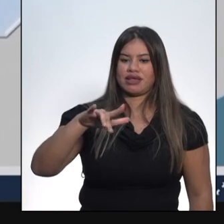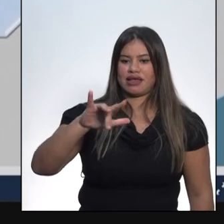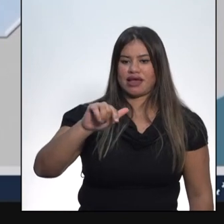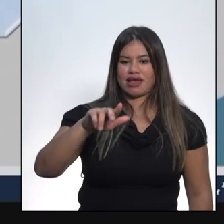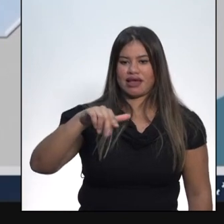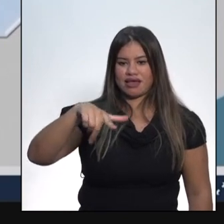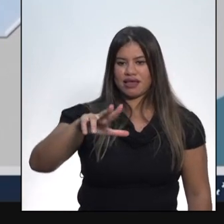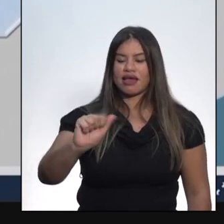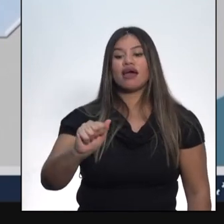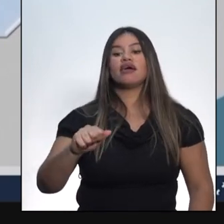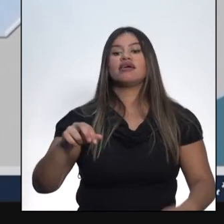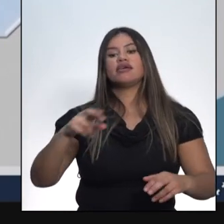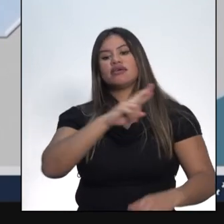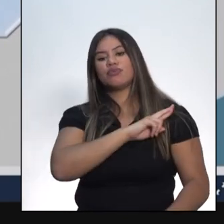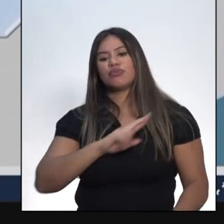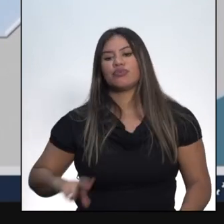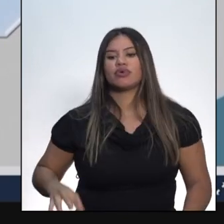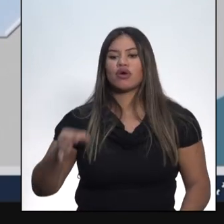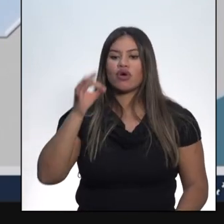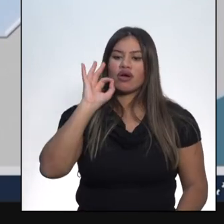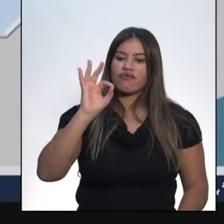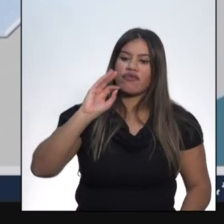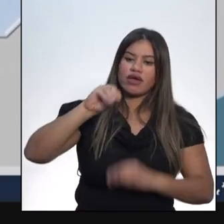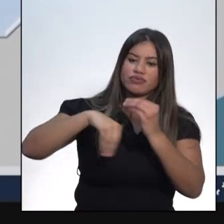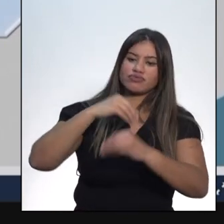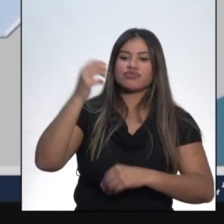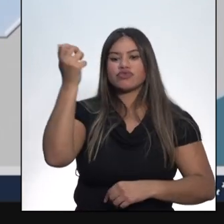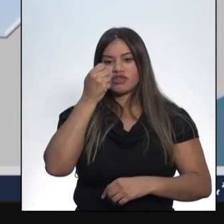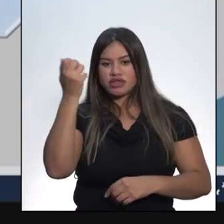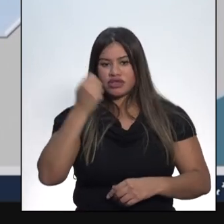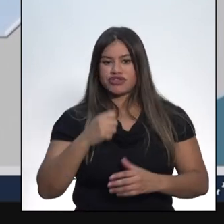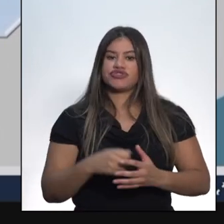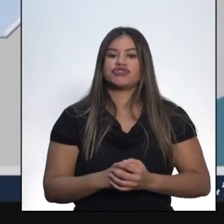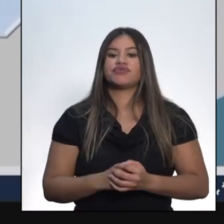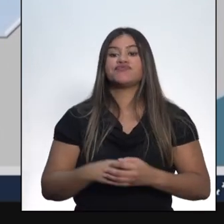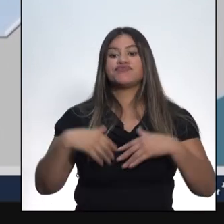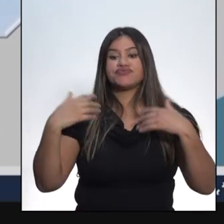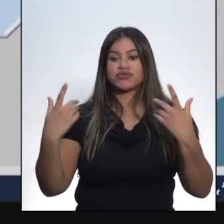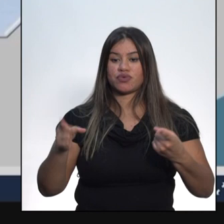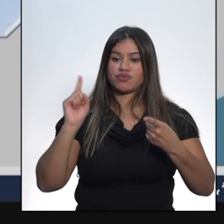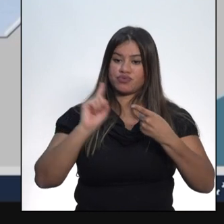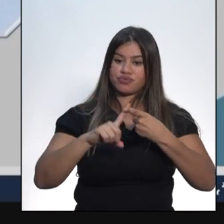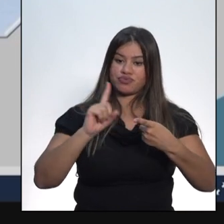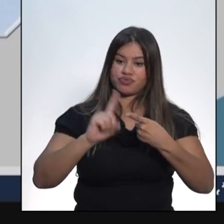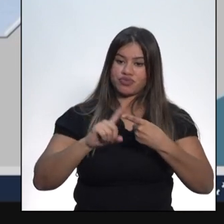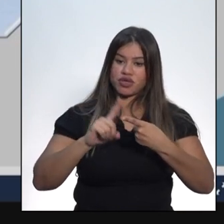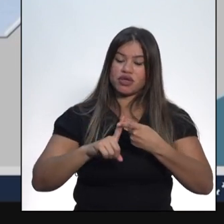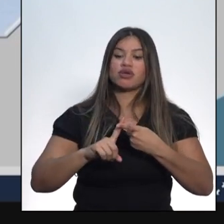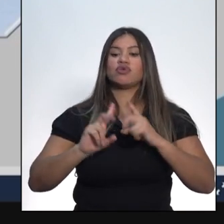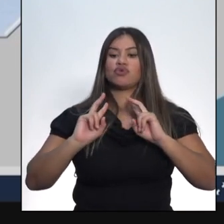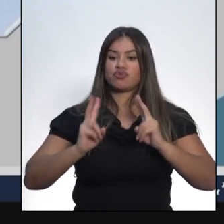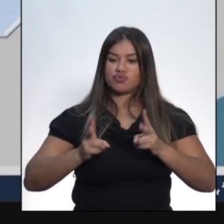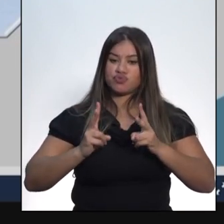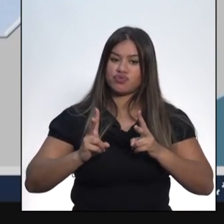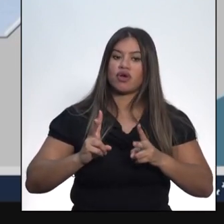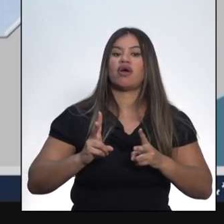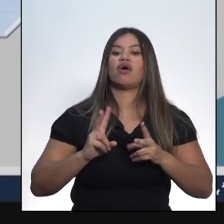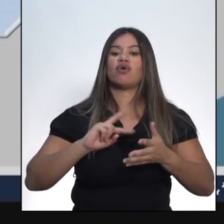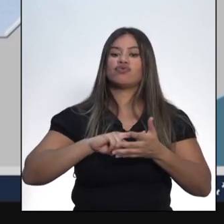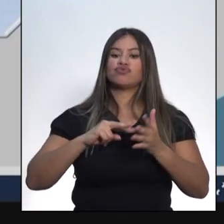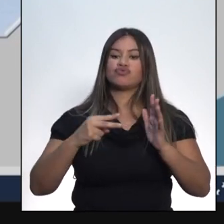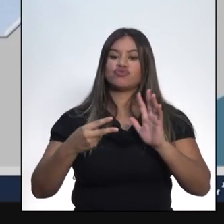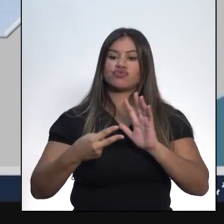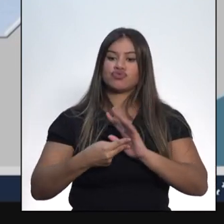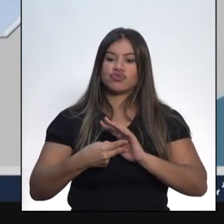leite. Em primeiro lugar, ocorria a perpetuação da situação política no nível estadual. Ou seja,